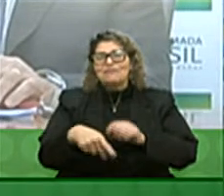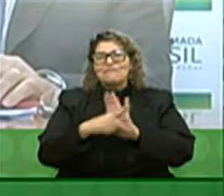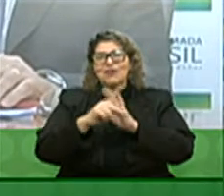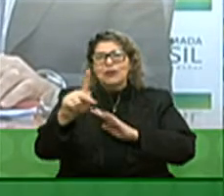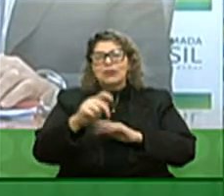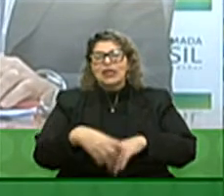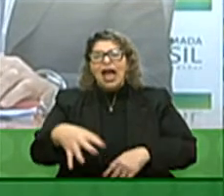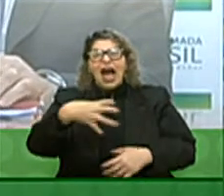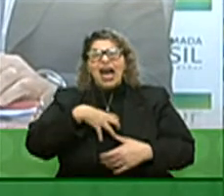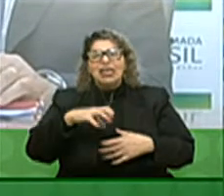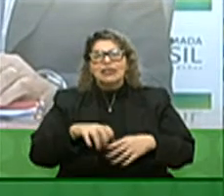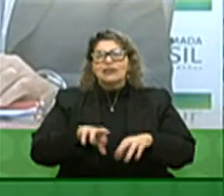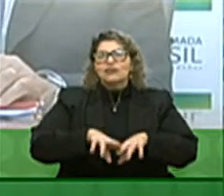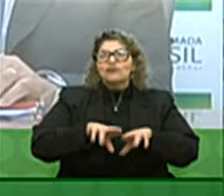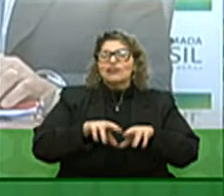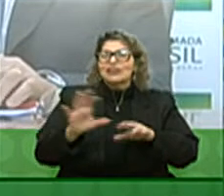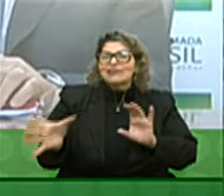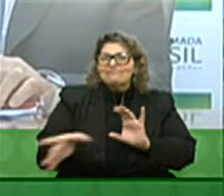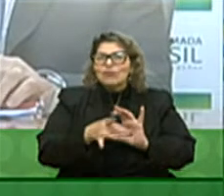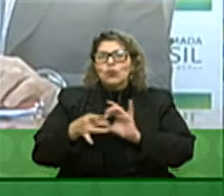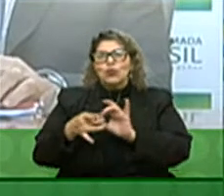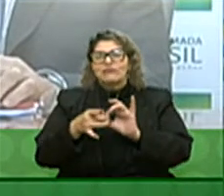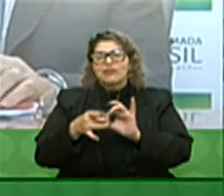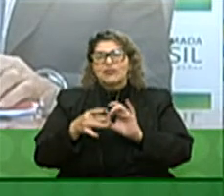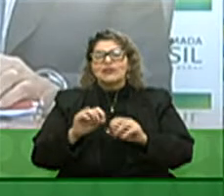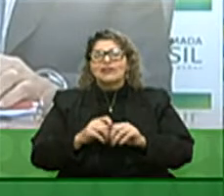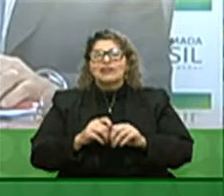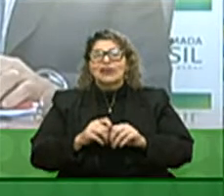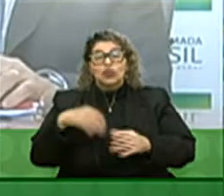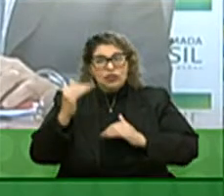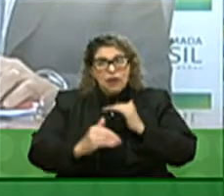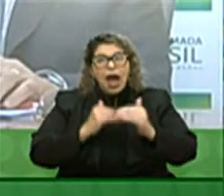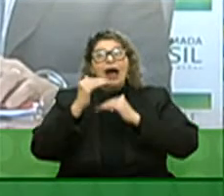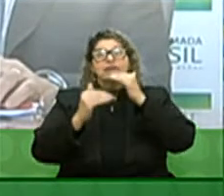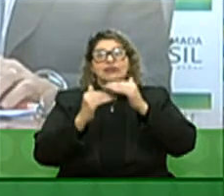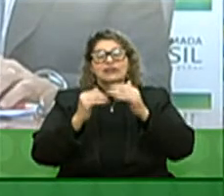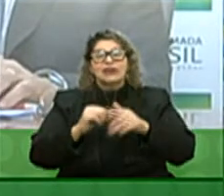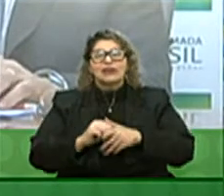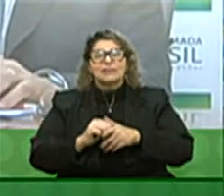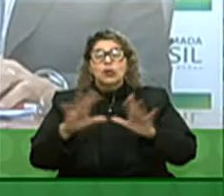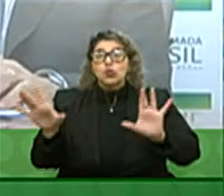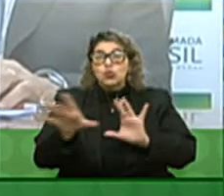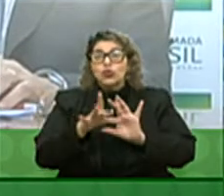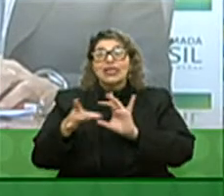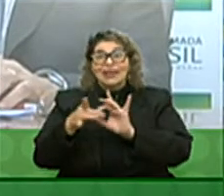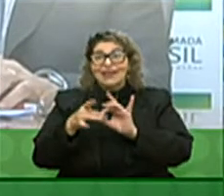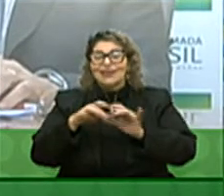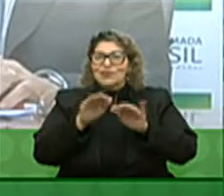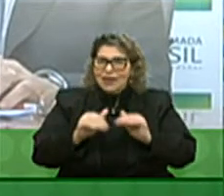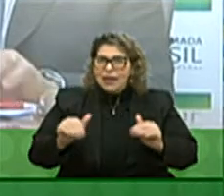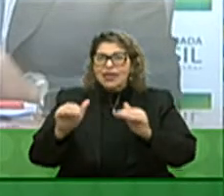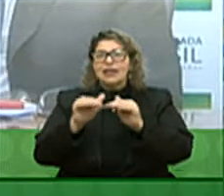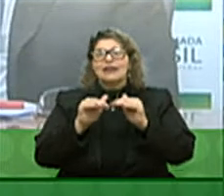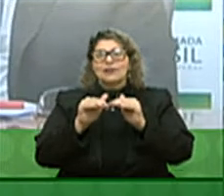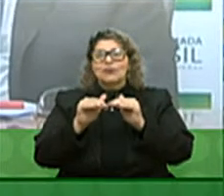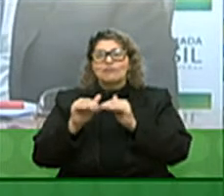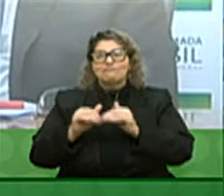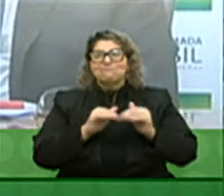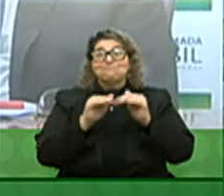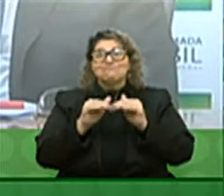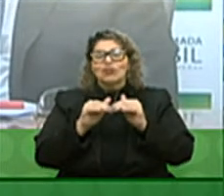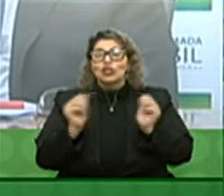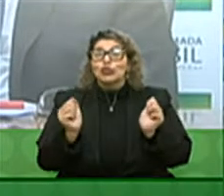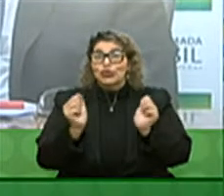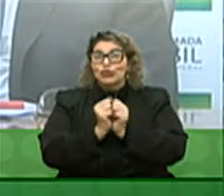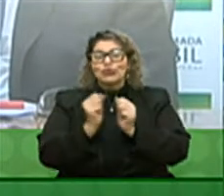uma característica agregadora nós vamos avançar com união e equilíbrio certamente juntos